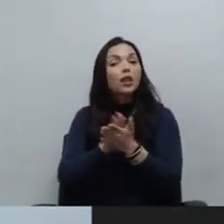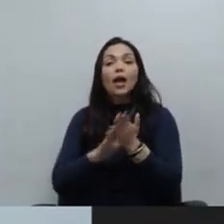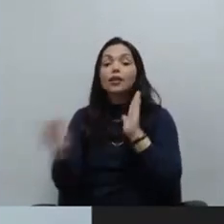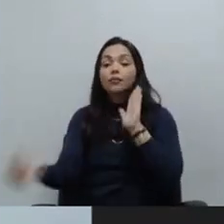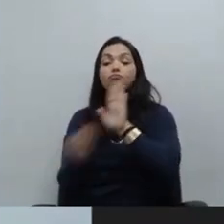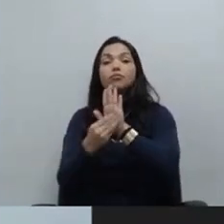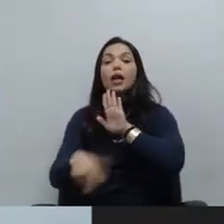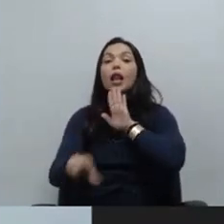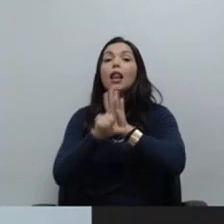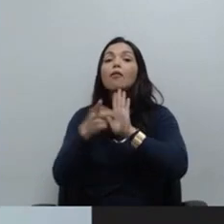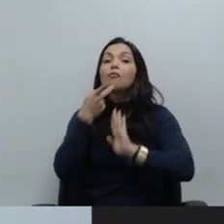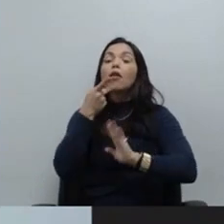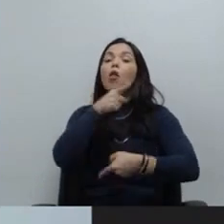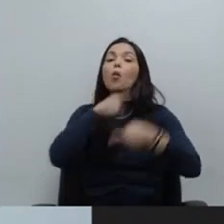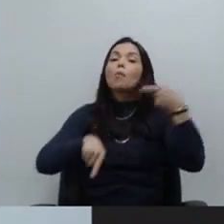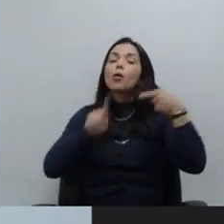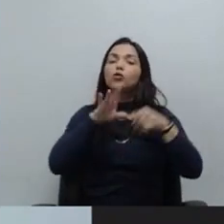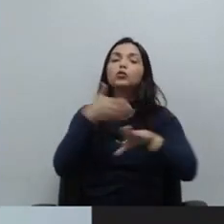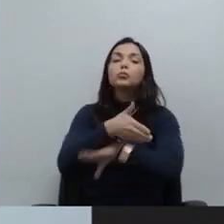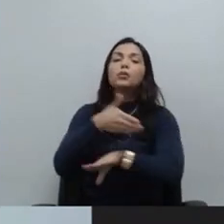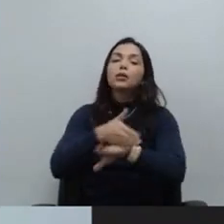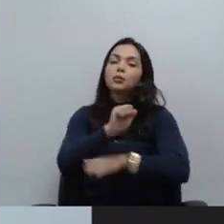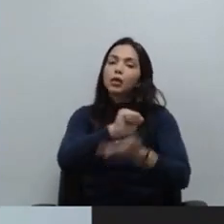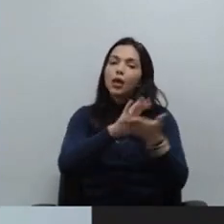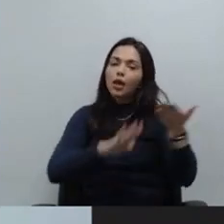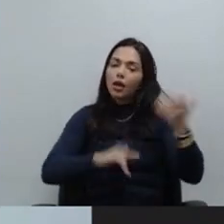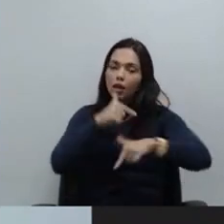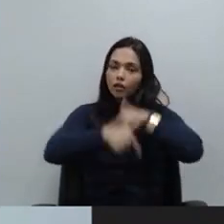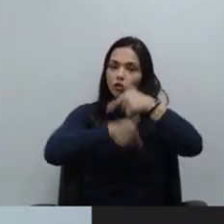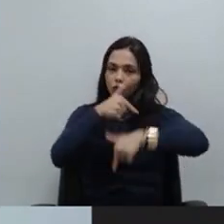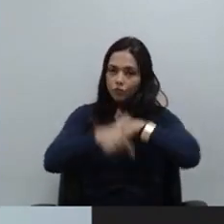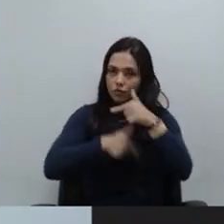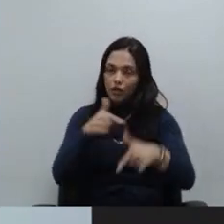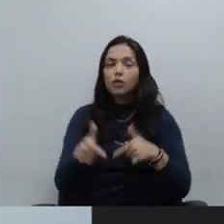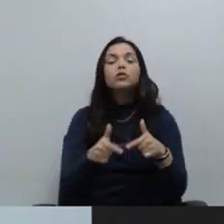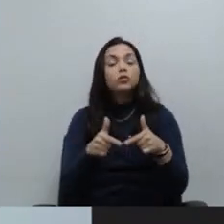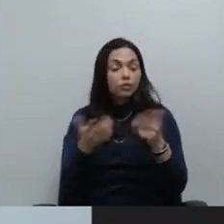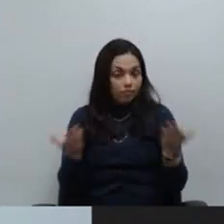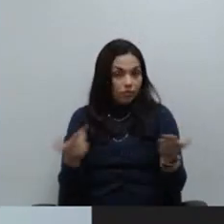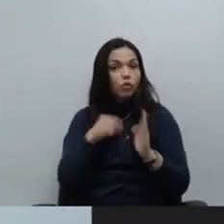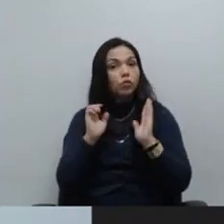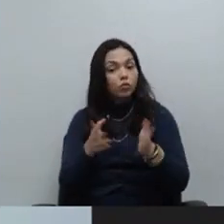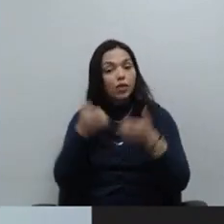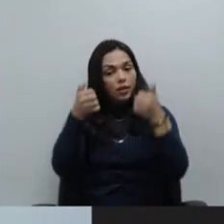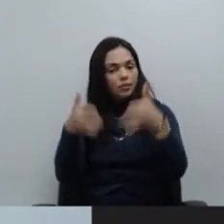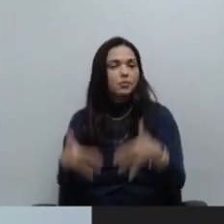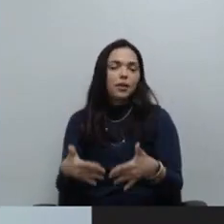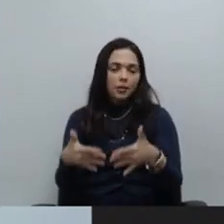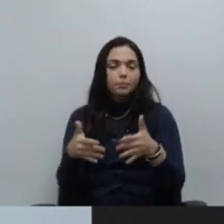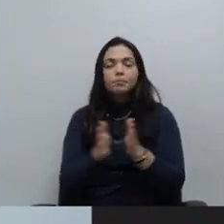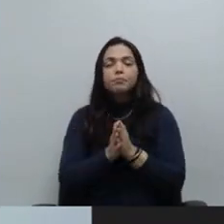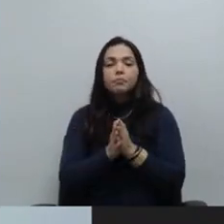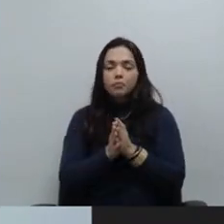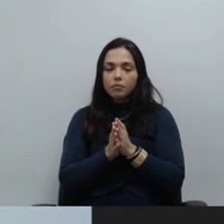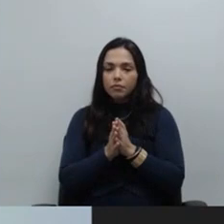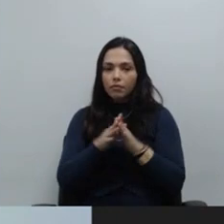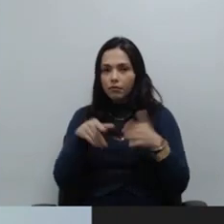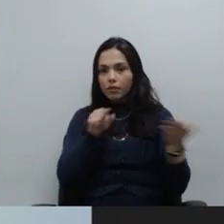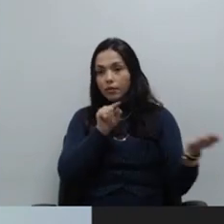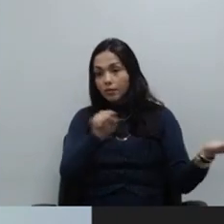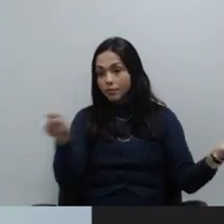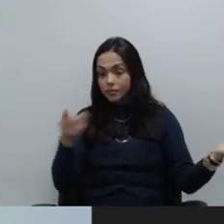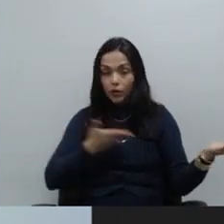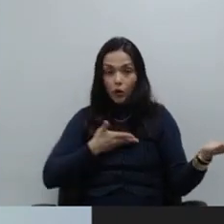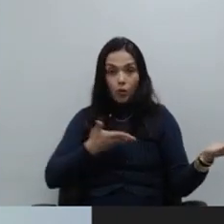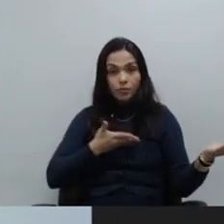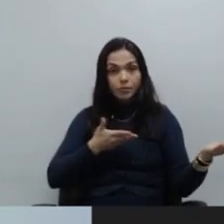para que os colegas participem dessas atividades. Muito pelo contrário. Como já dito aqui anteriormente, para os colegas do nono concurso